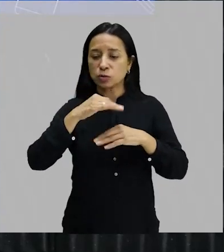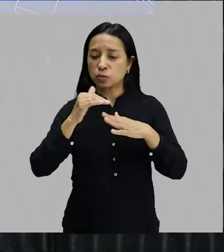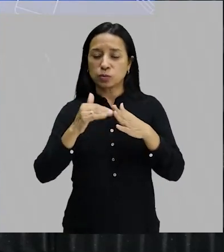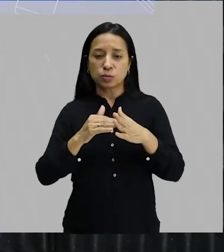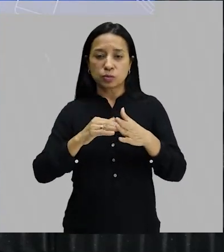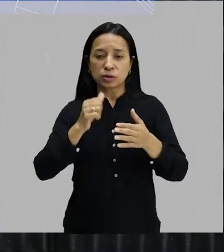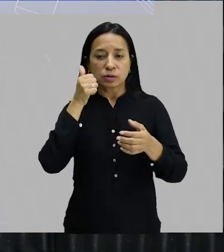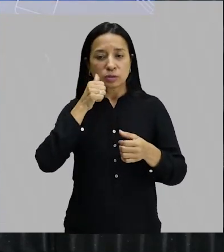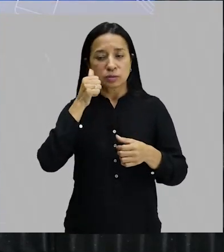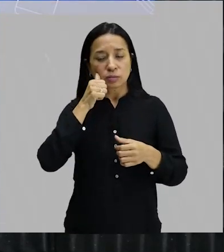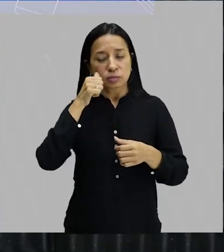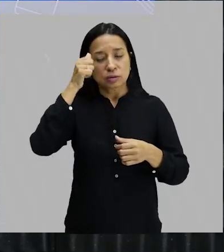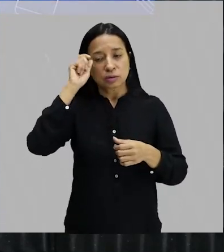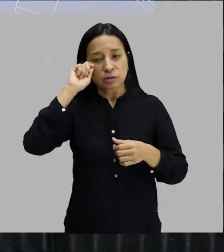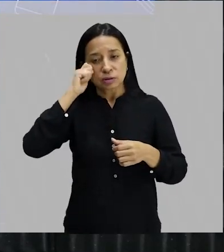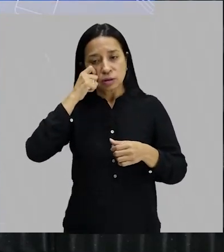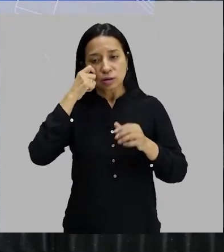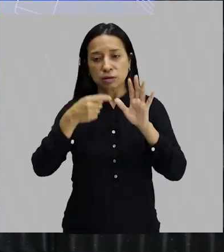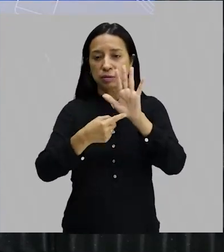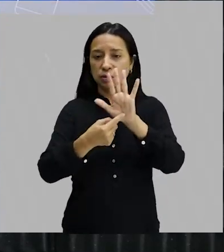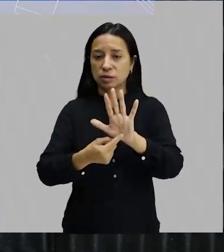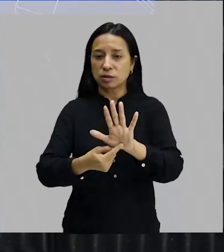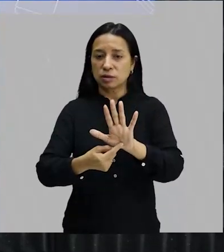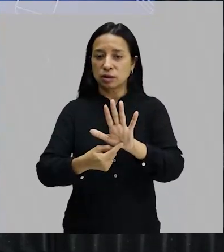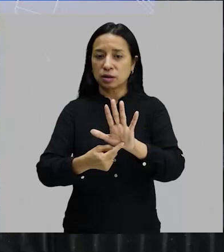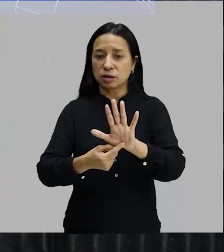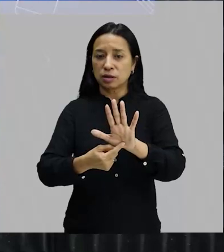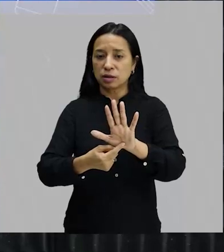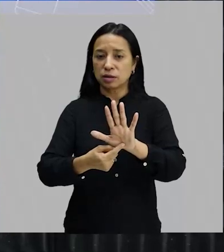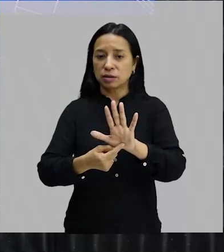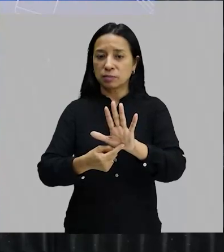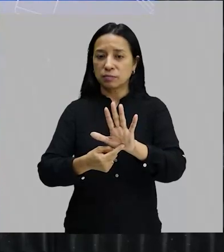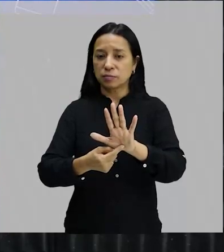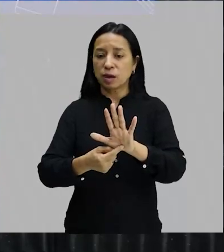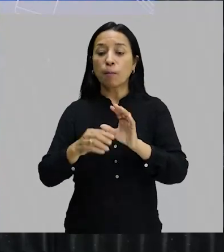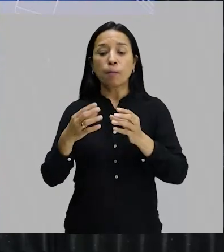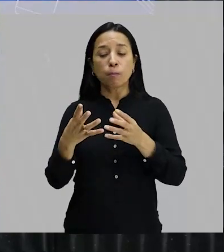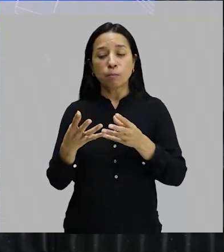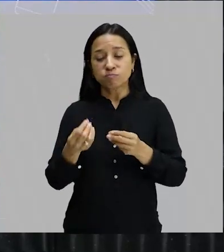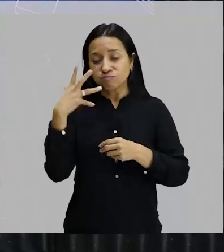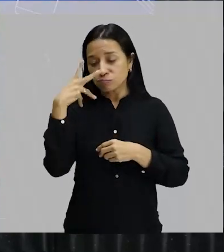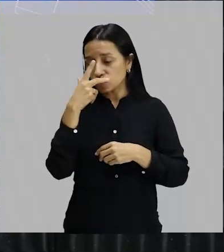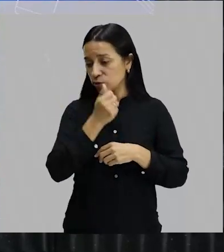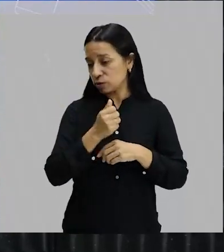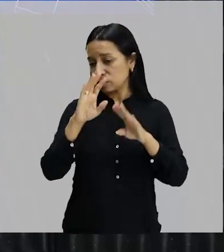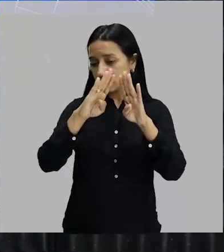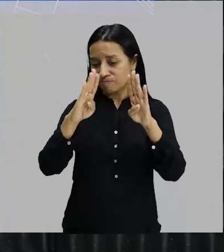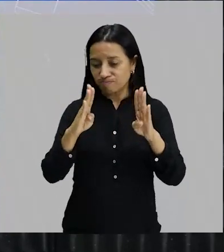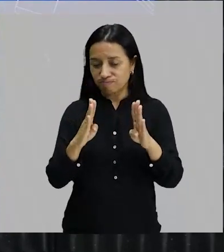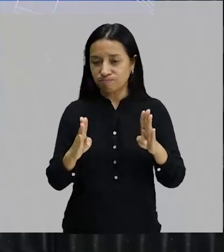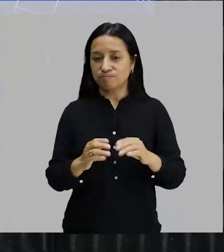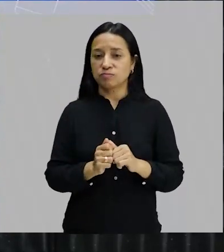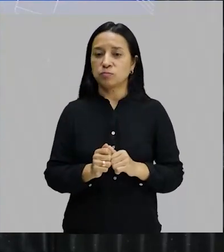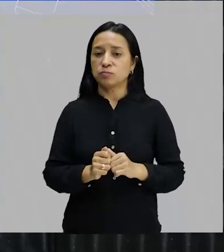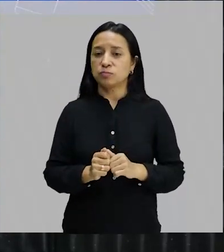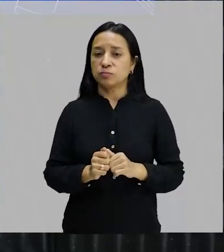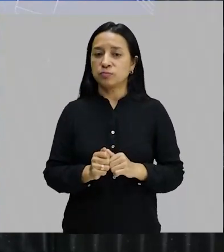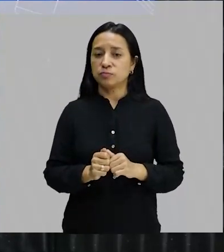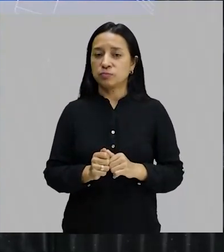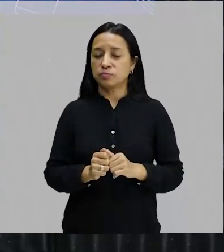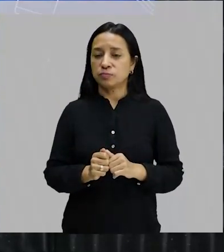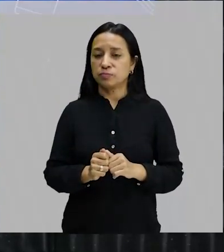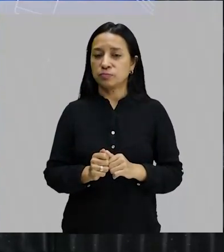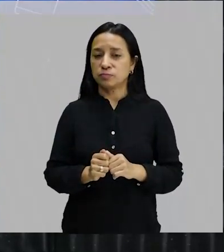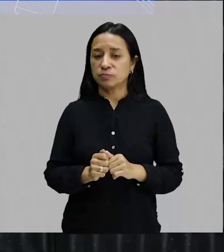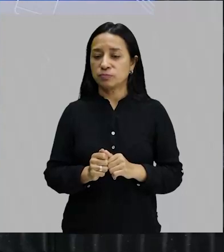que ele vai representando, ele representa de maneira extremamente sensualizada, mas também extremamente geométrica.